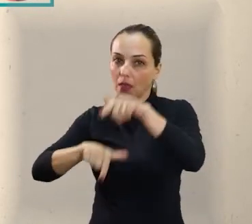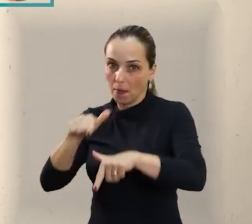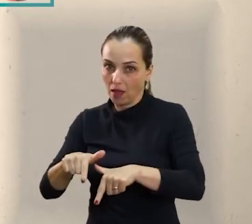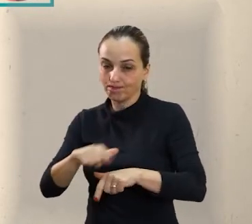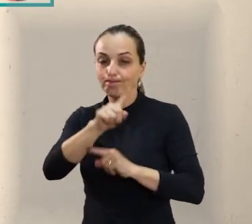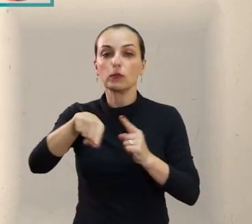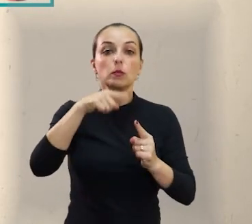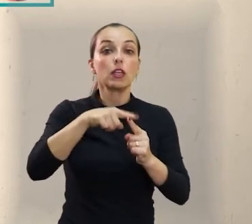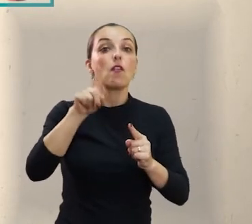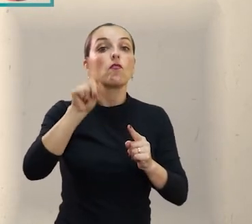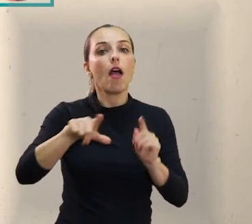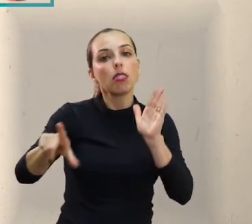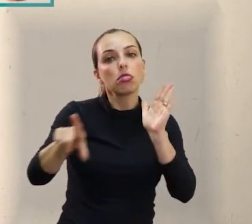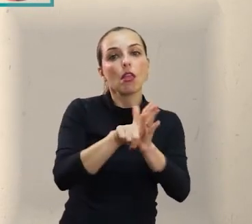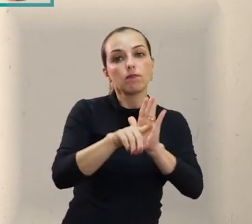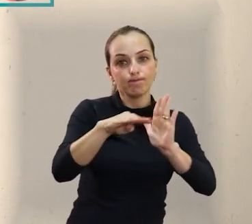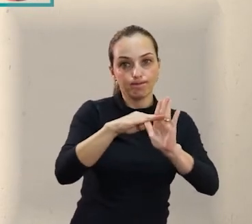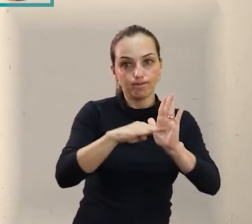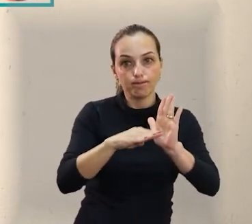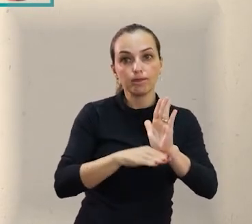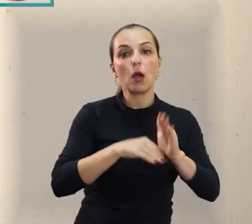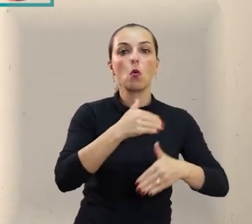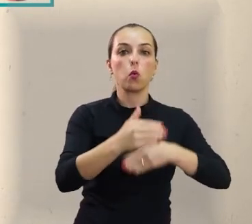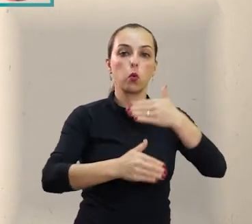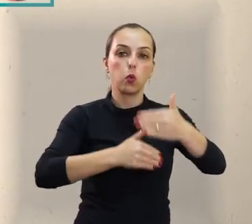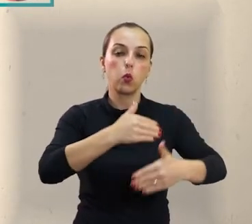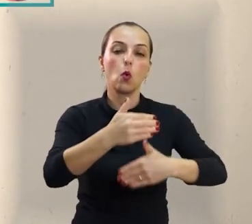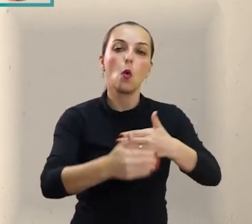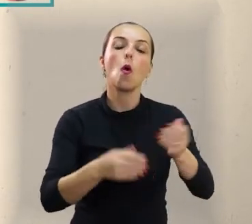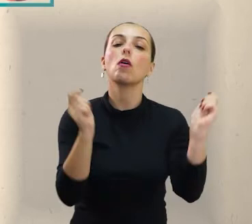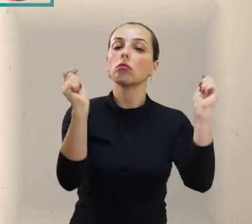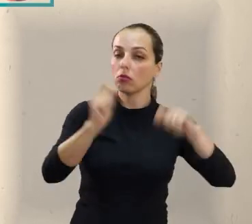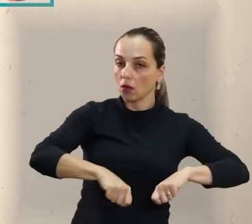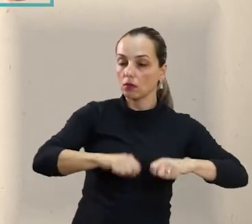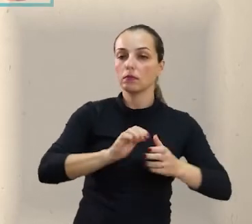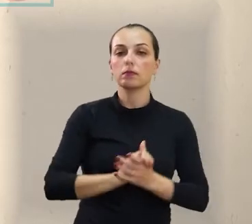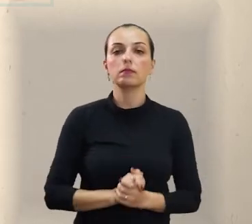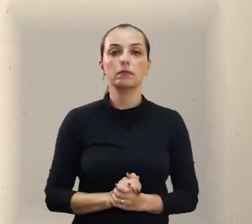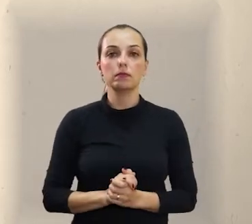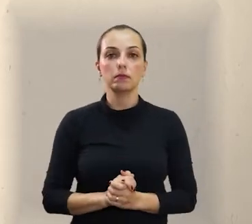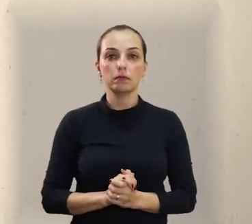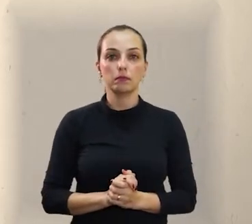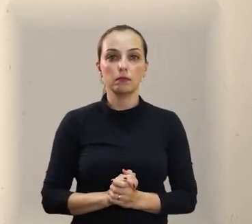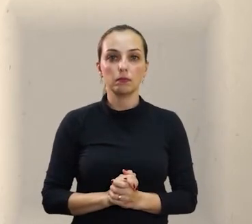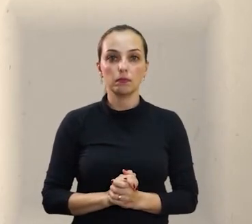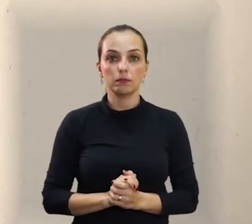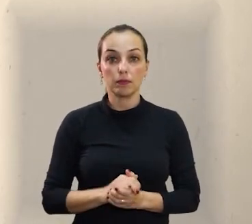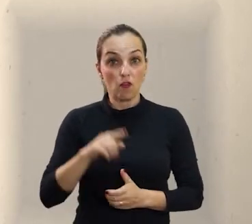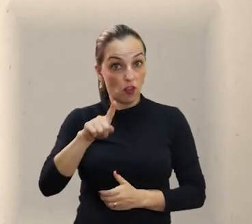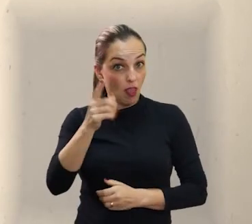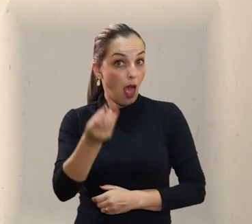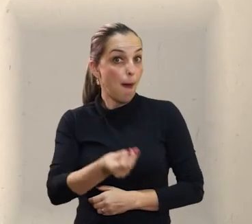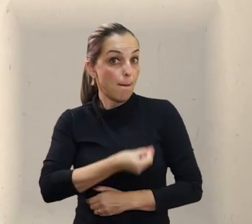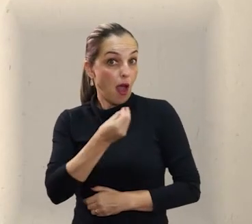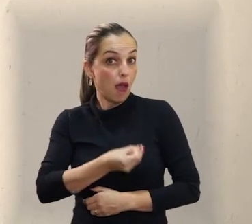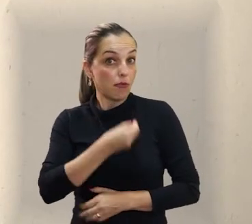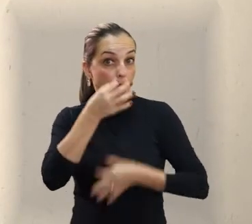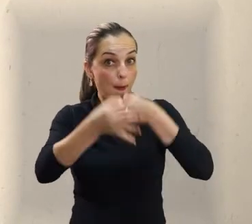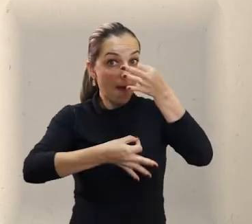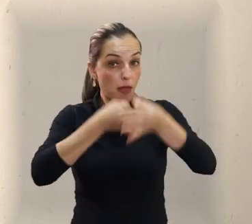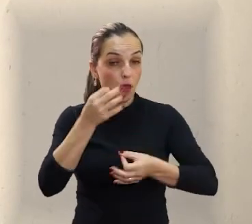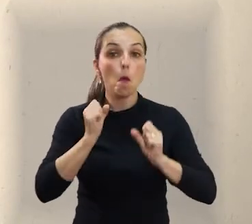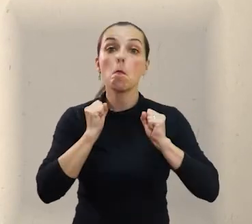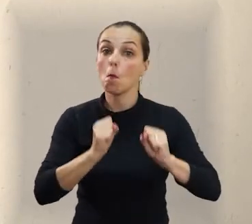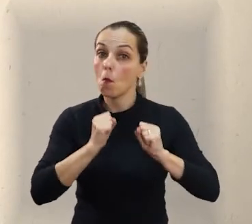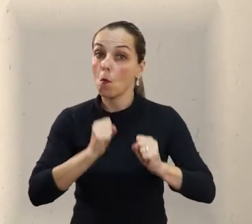é justamente manter a continuidade dos programas. E você também pode participar desse processo.